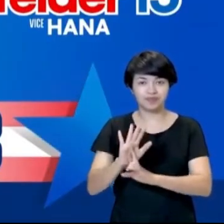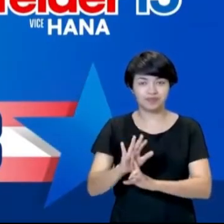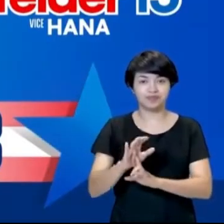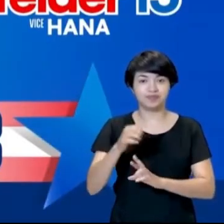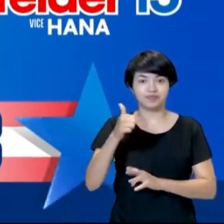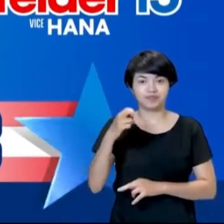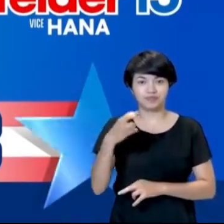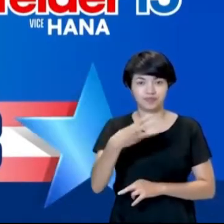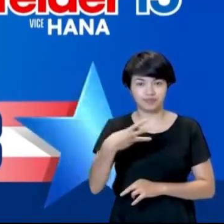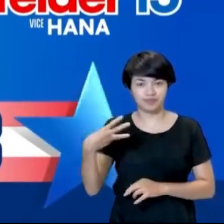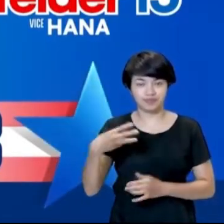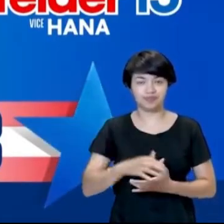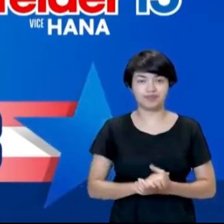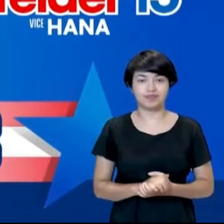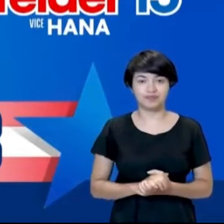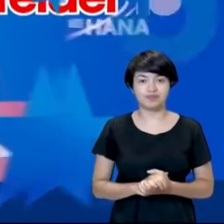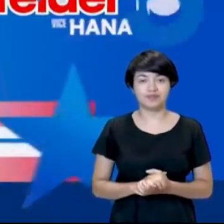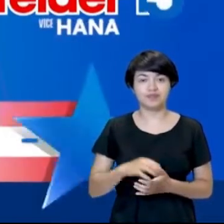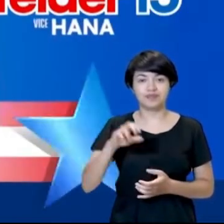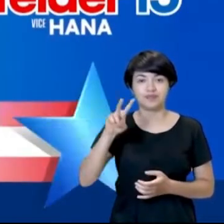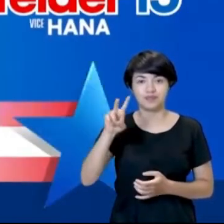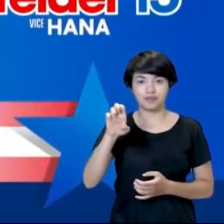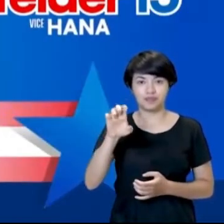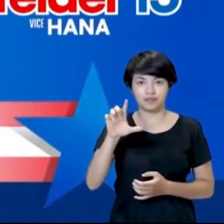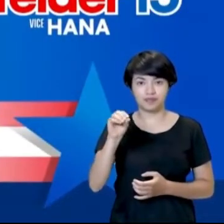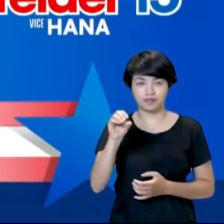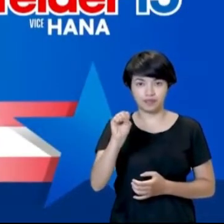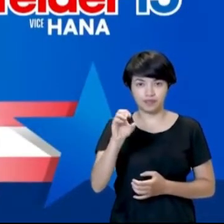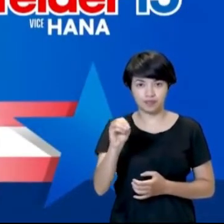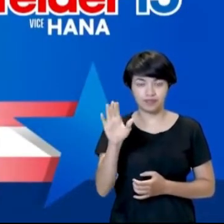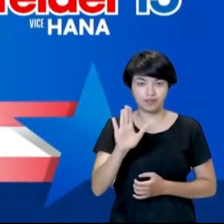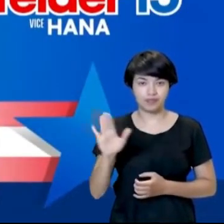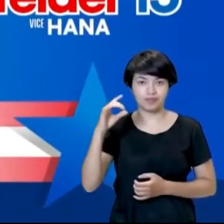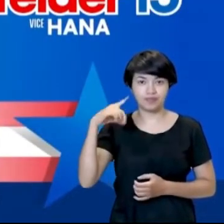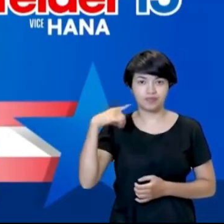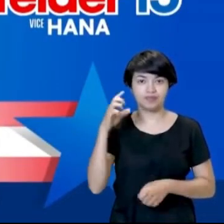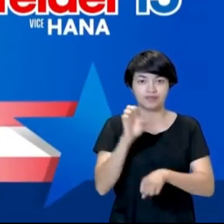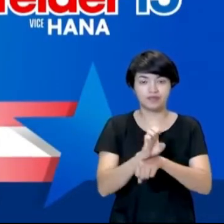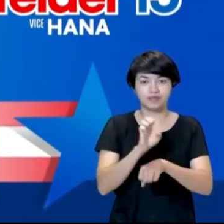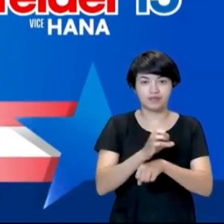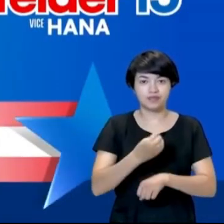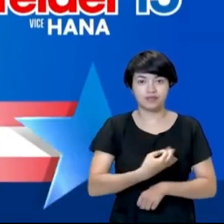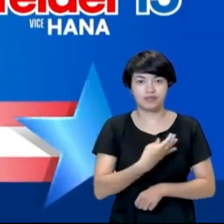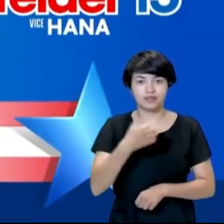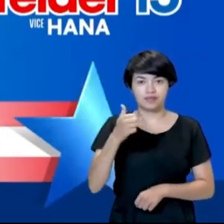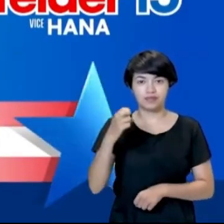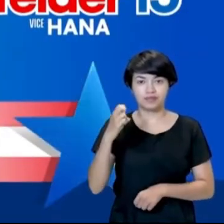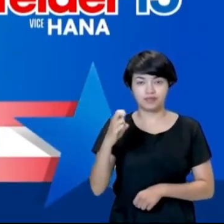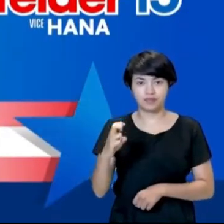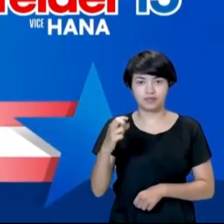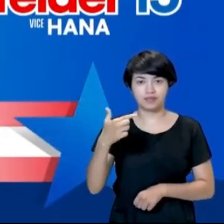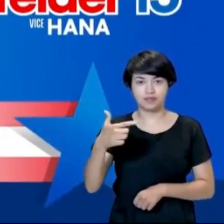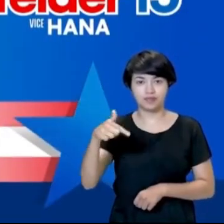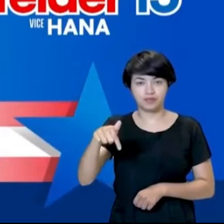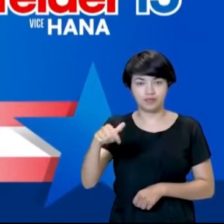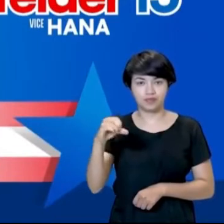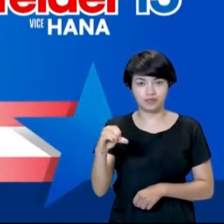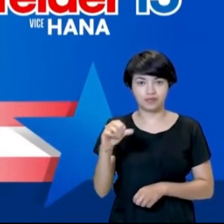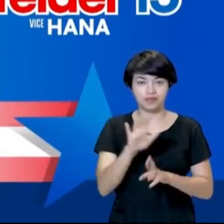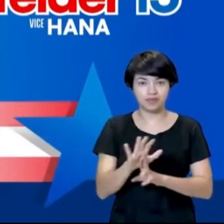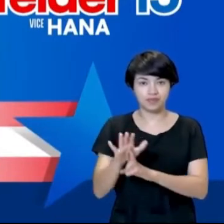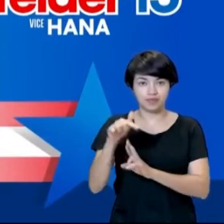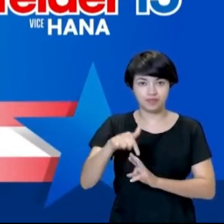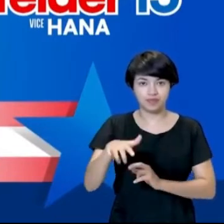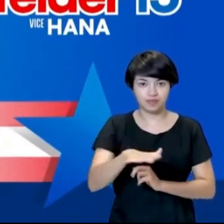representar. Cadu, 15333. Eu sou o doutor Veloso, sou o candidato a deputado estadual com o número 15279,